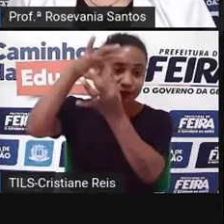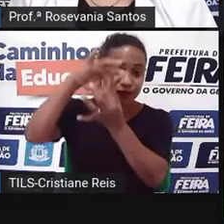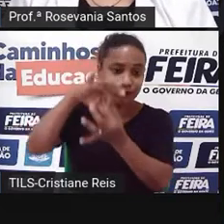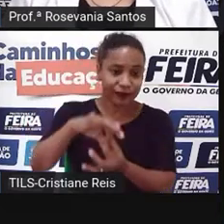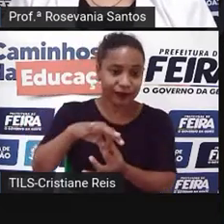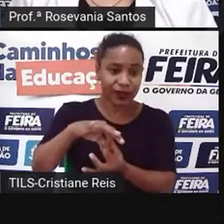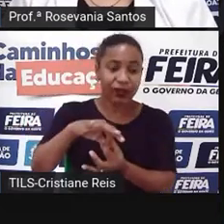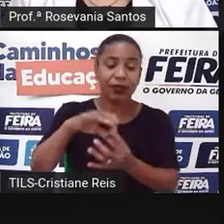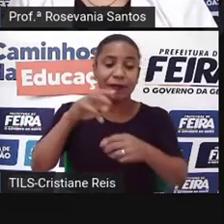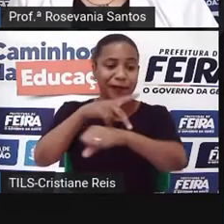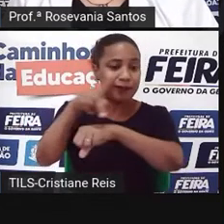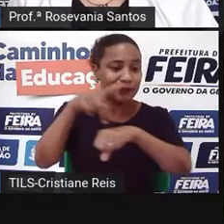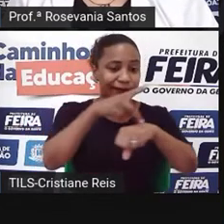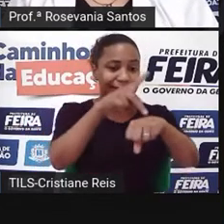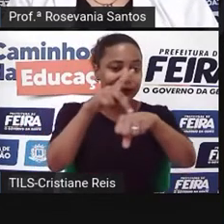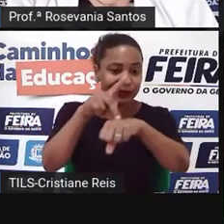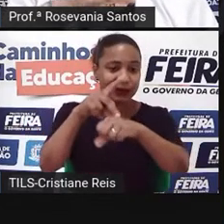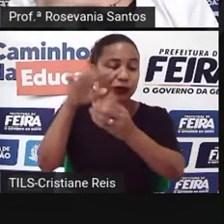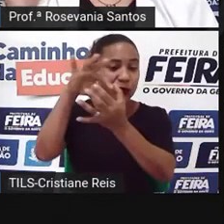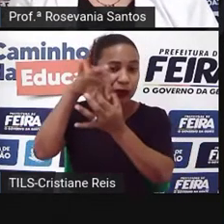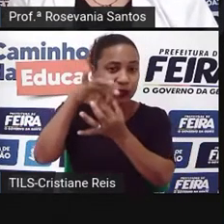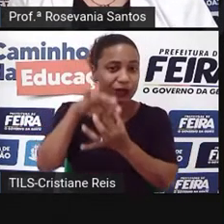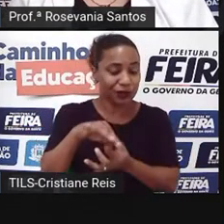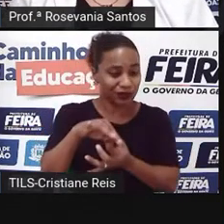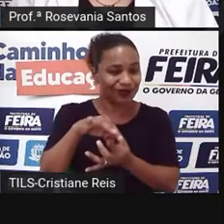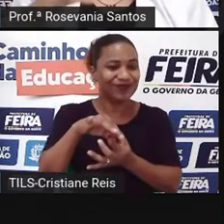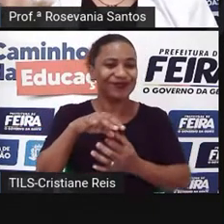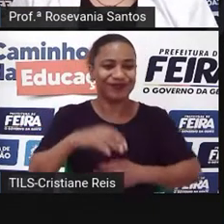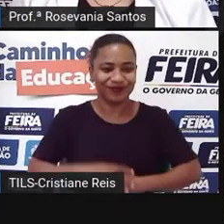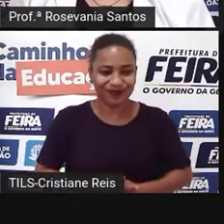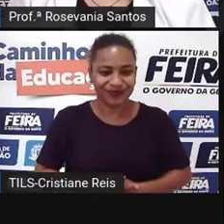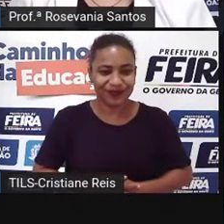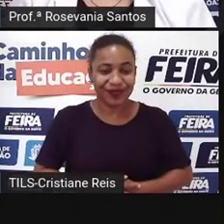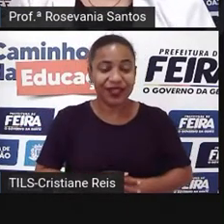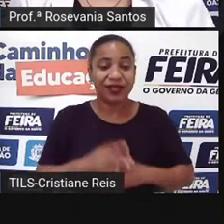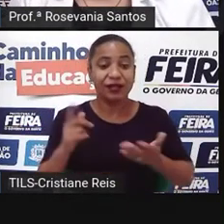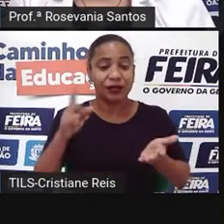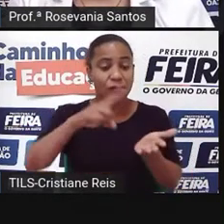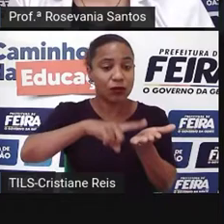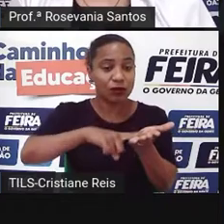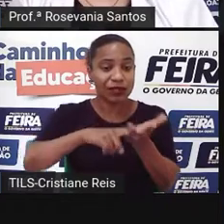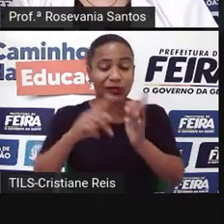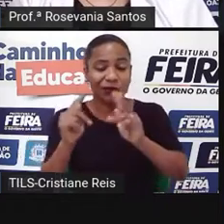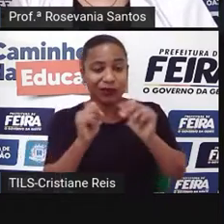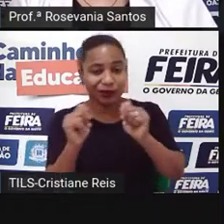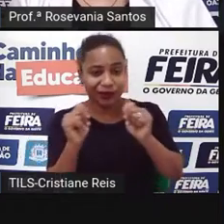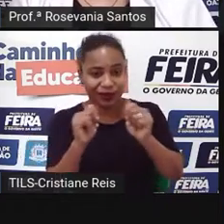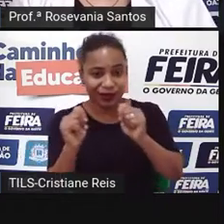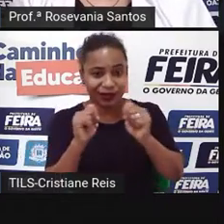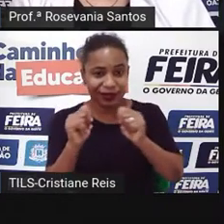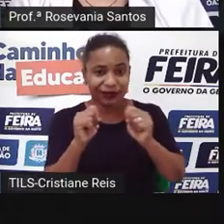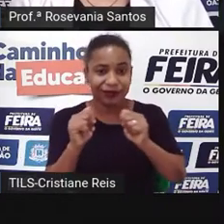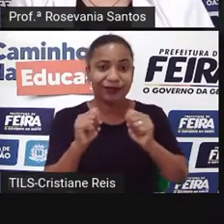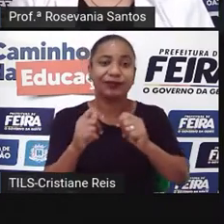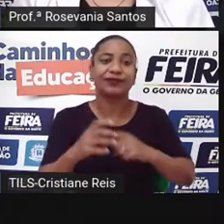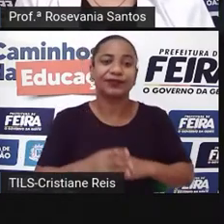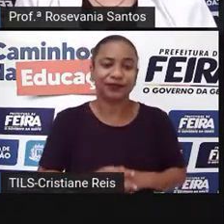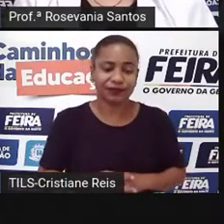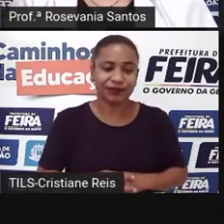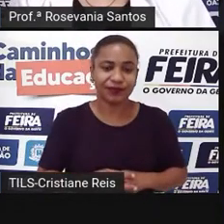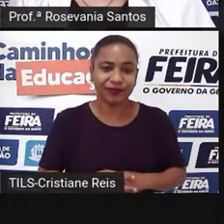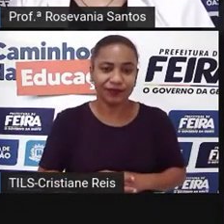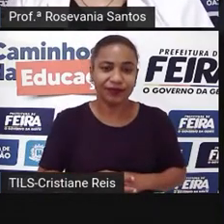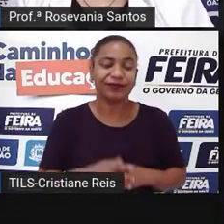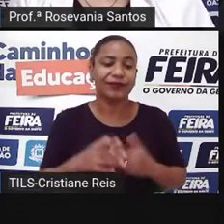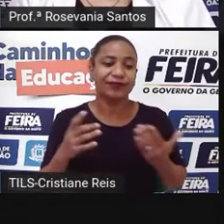junção de vários países, né, que eles se organizaram com acordos econômicos e tudo, e essa influência que eles têm